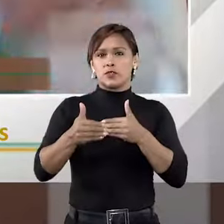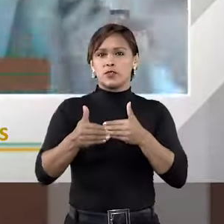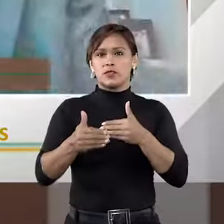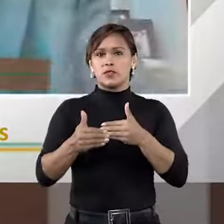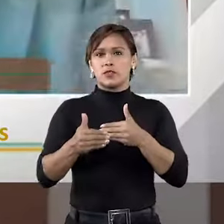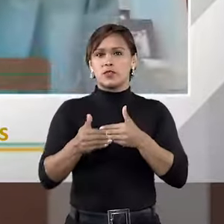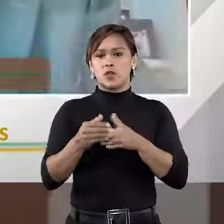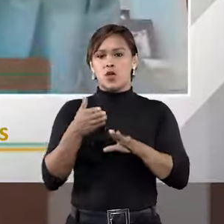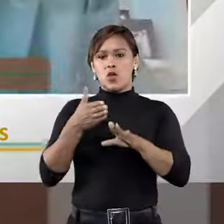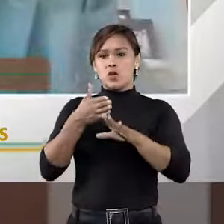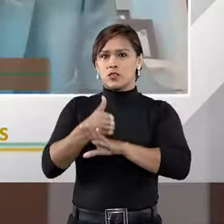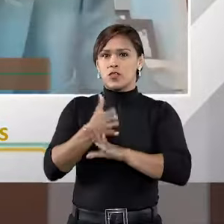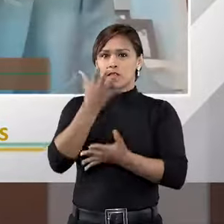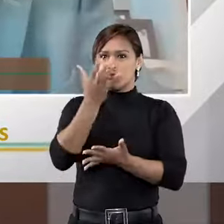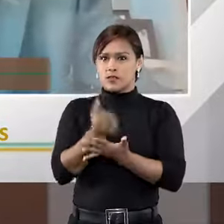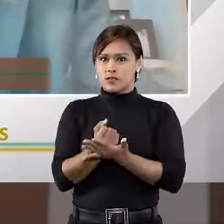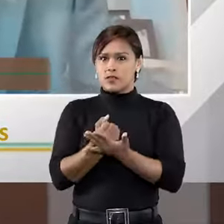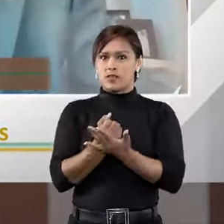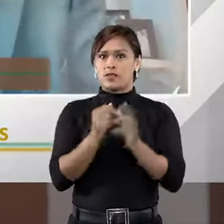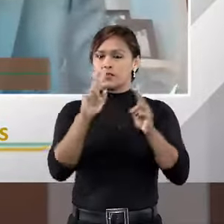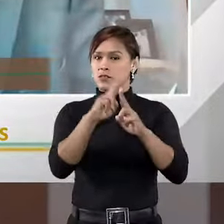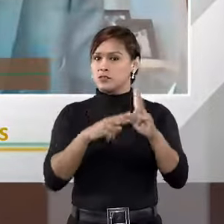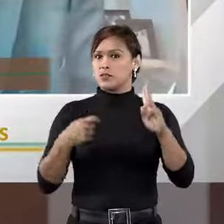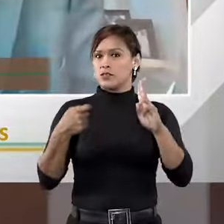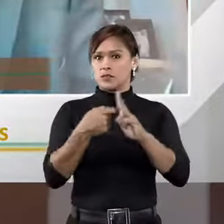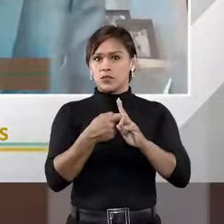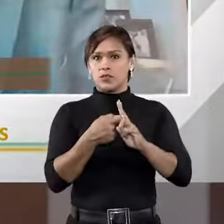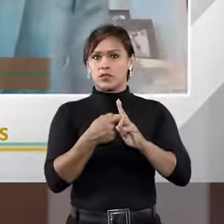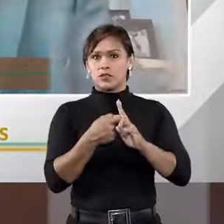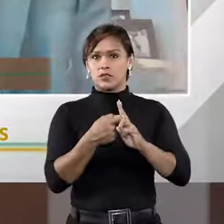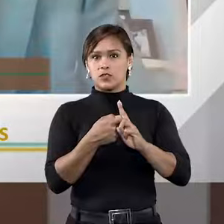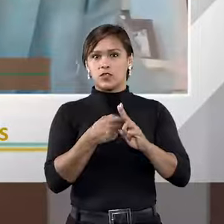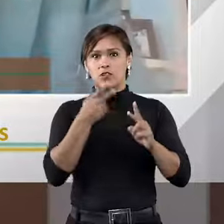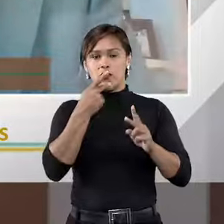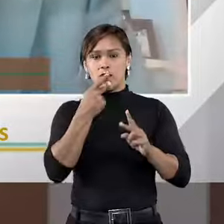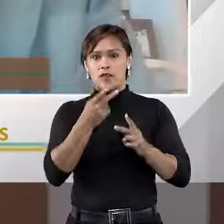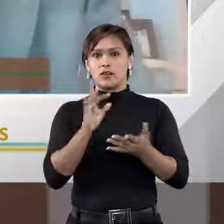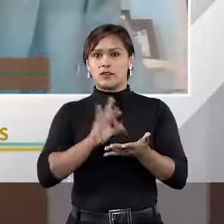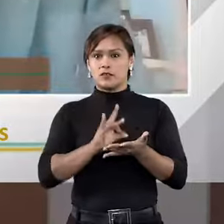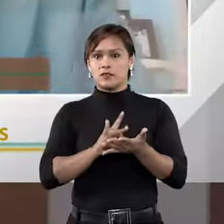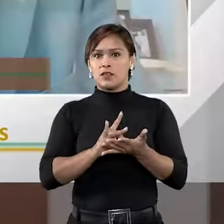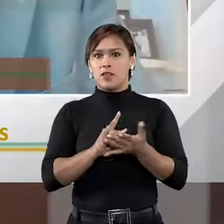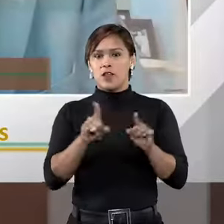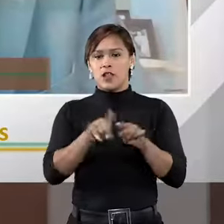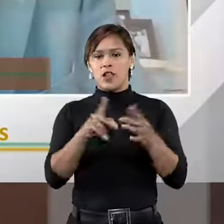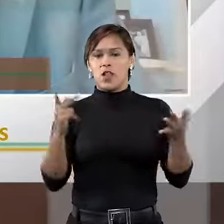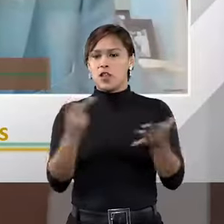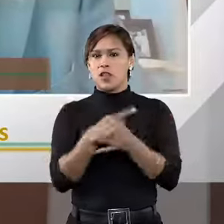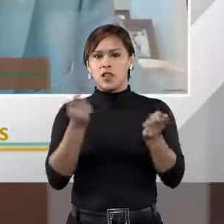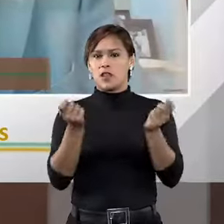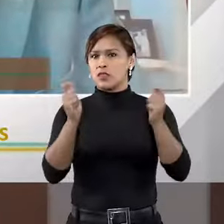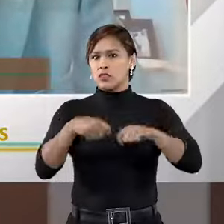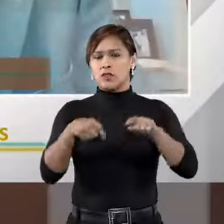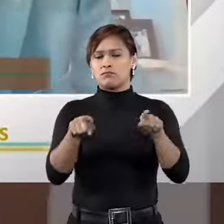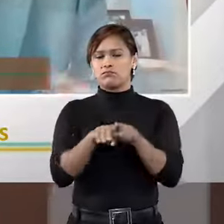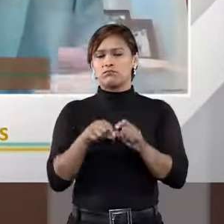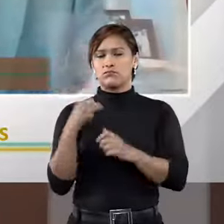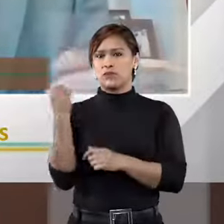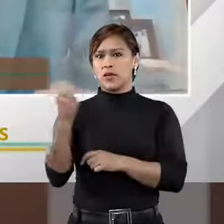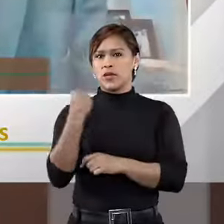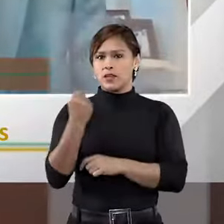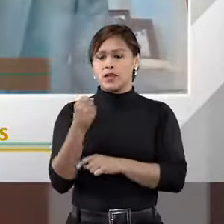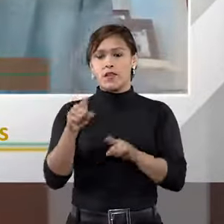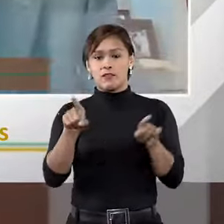ou uma direta aceitação das partes, daquele árbitro, dizendo de fato esse fato não é pertinente, não é grave,